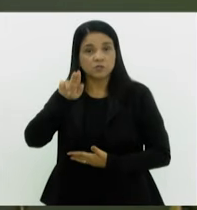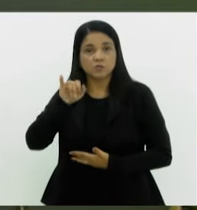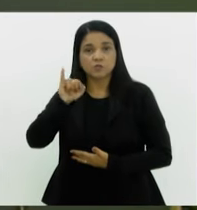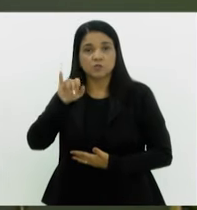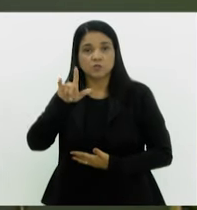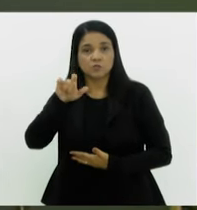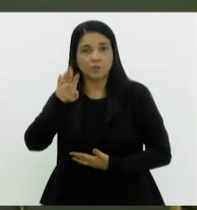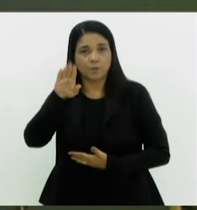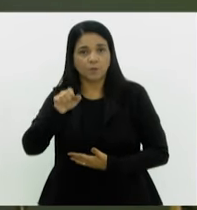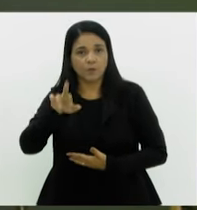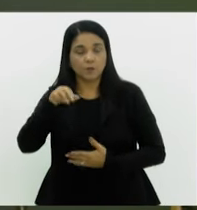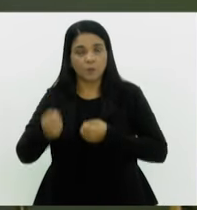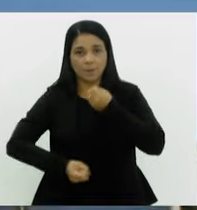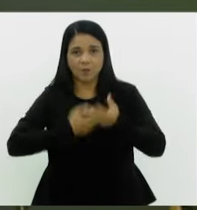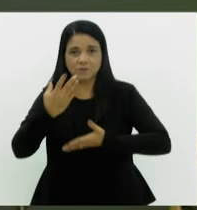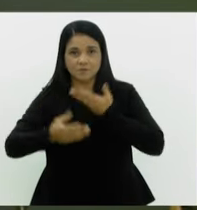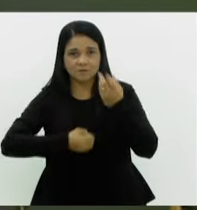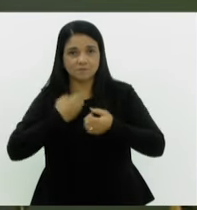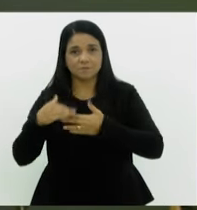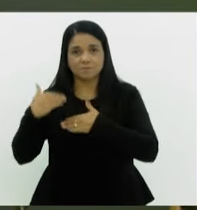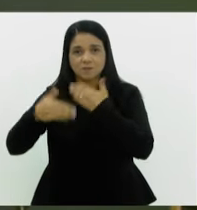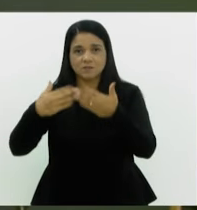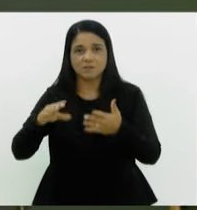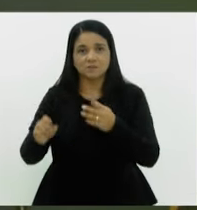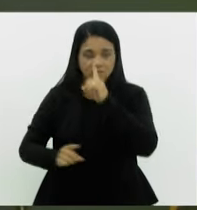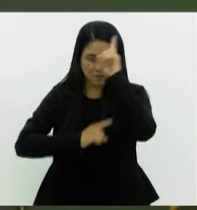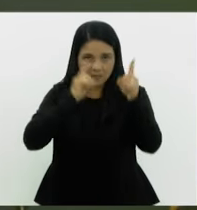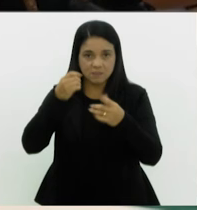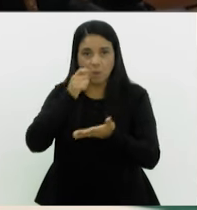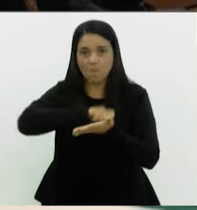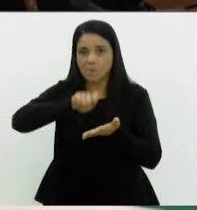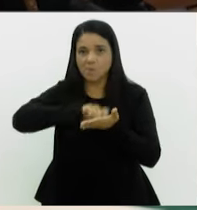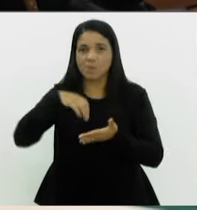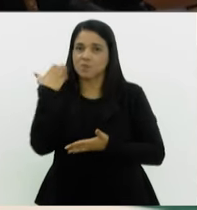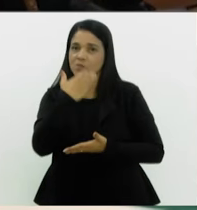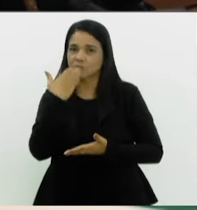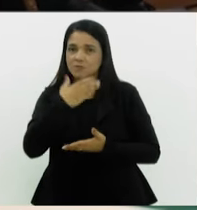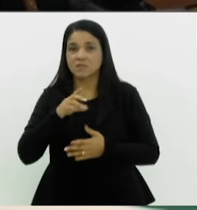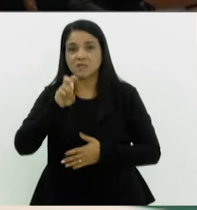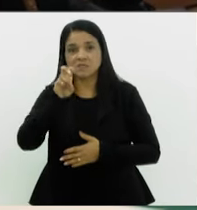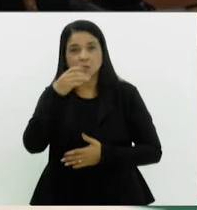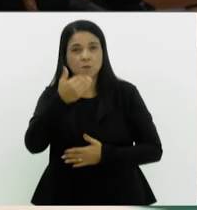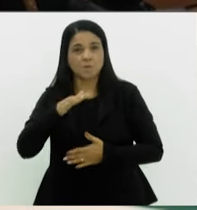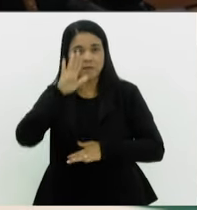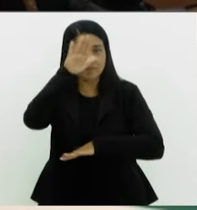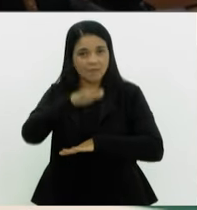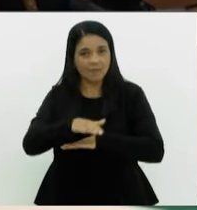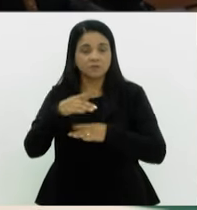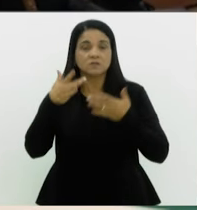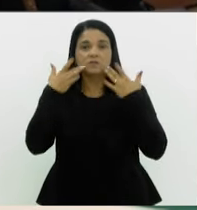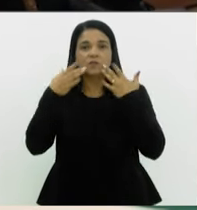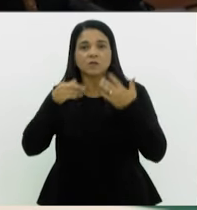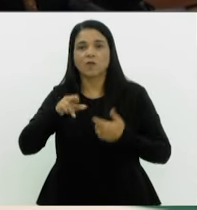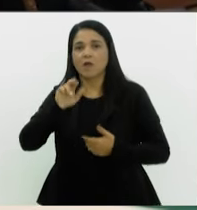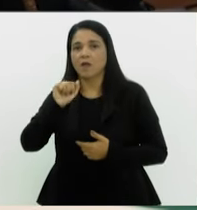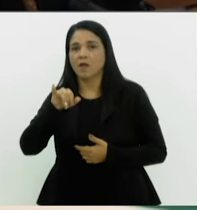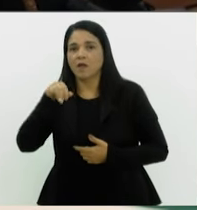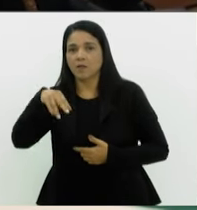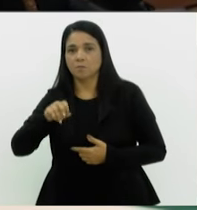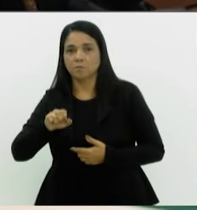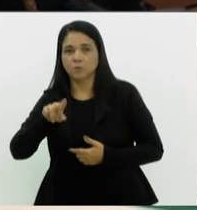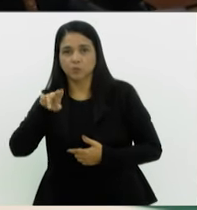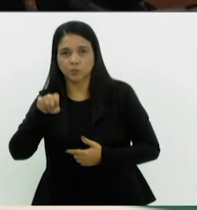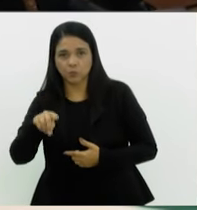vai falar sobre a poesia que envolve o processo de criação de suas músicas, às 5h30 da tarde, no Teatro Raimundo Magalhães Júnior,